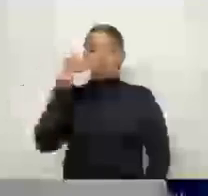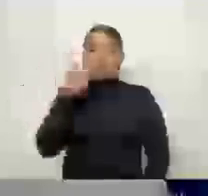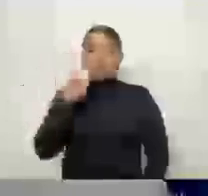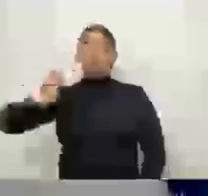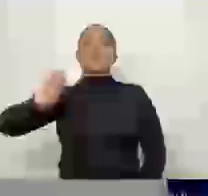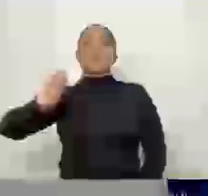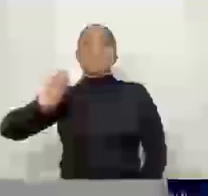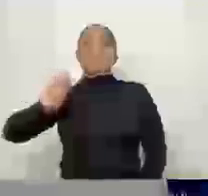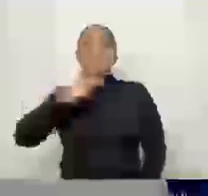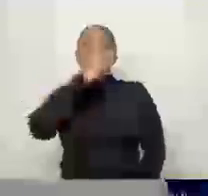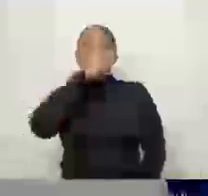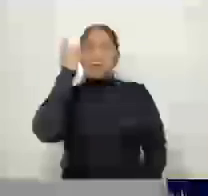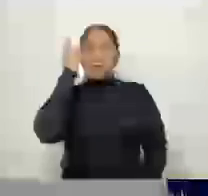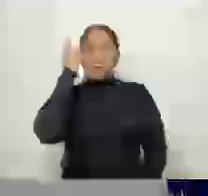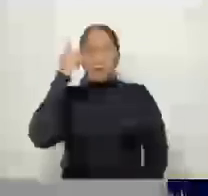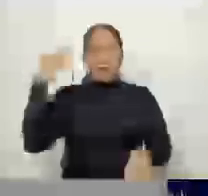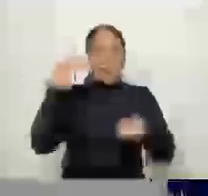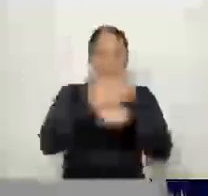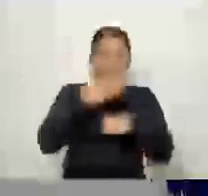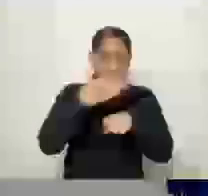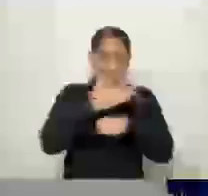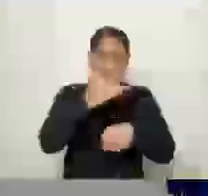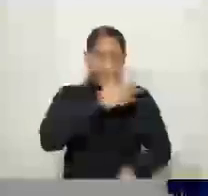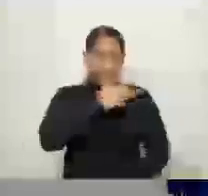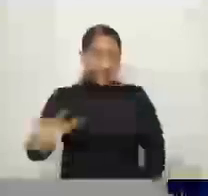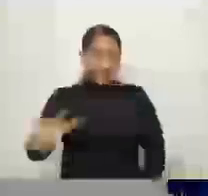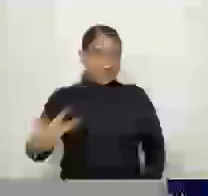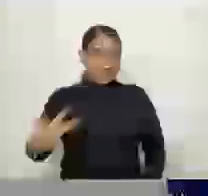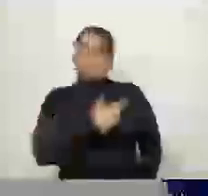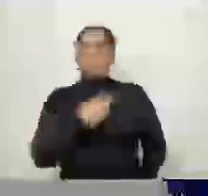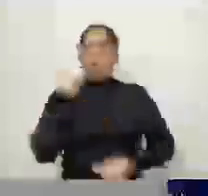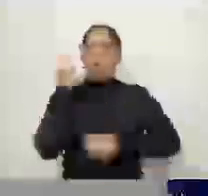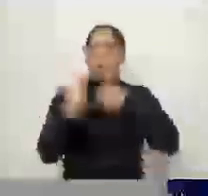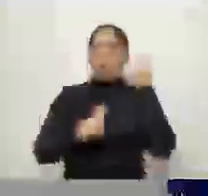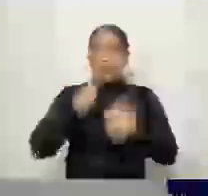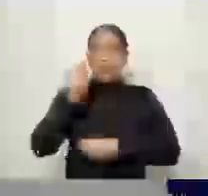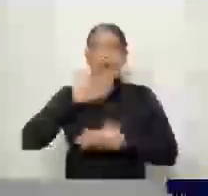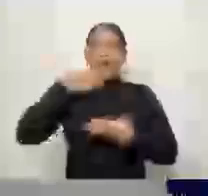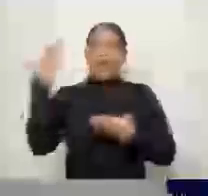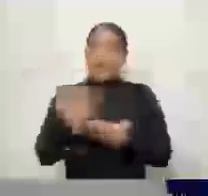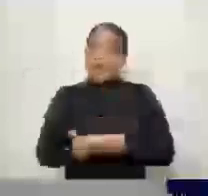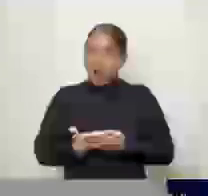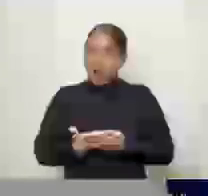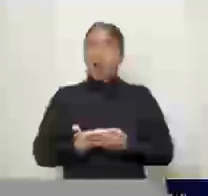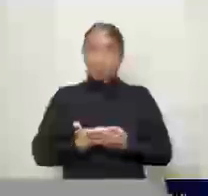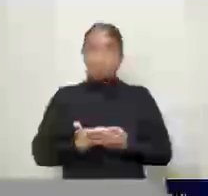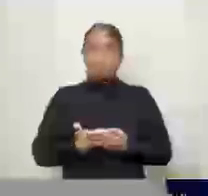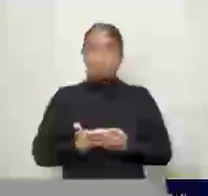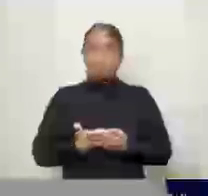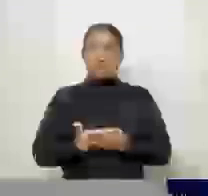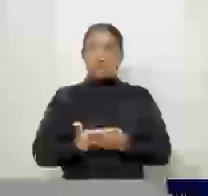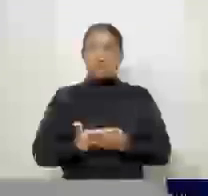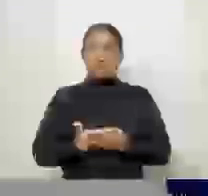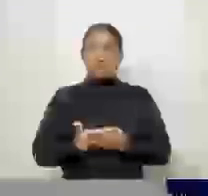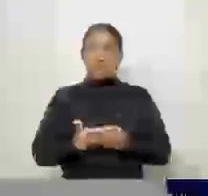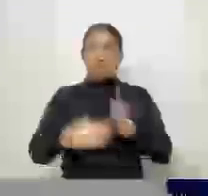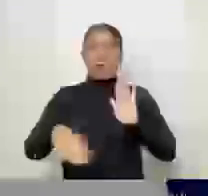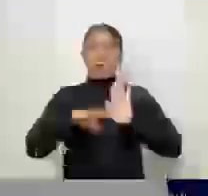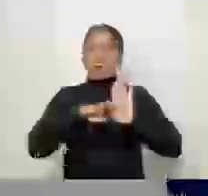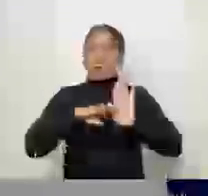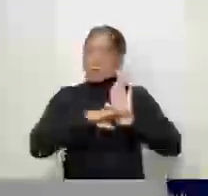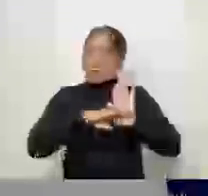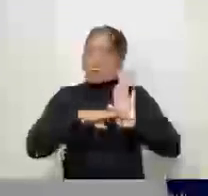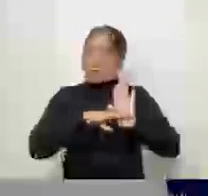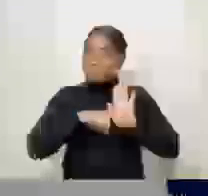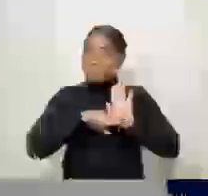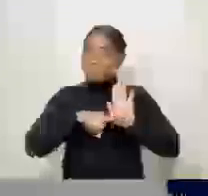saúde básica dos fundos. É o dobro do que ela deveria atender. Como eu não sou uma pessoa que,